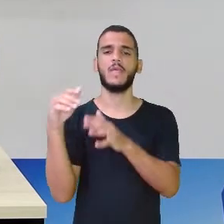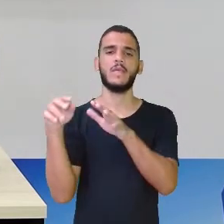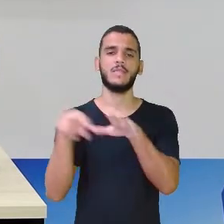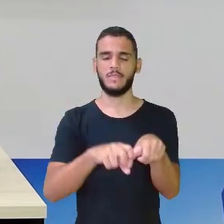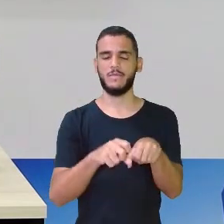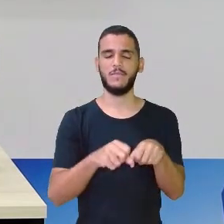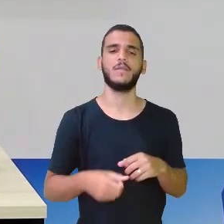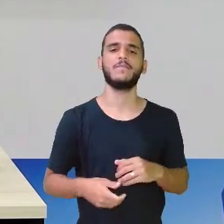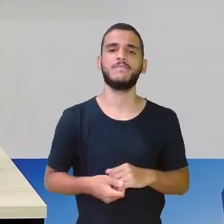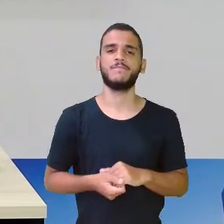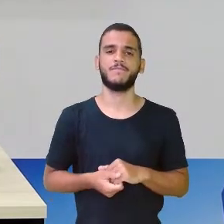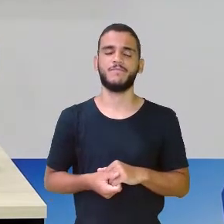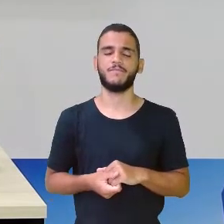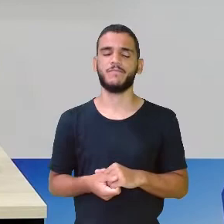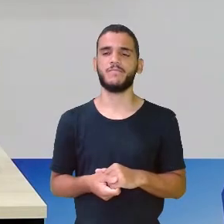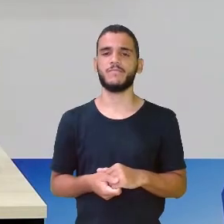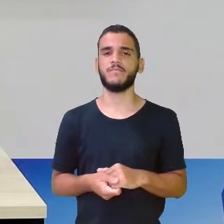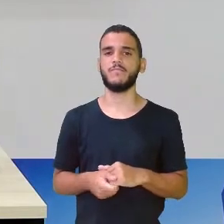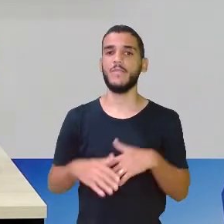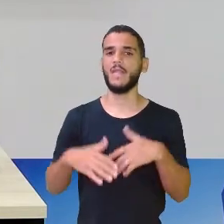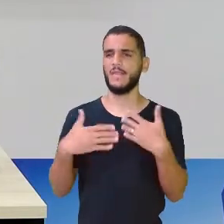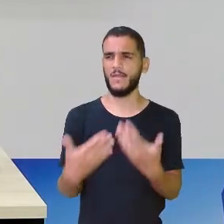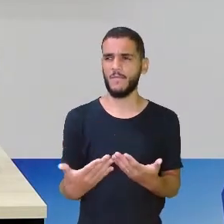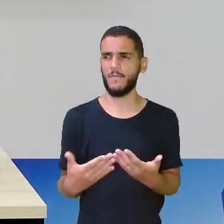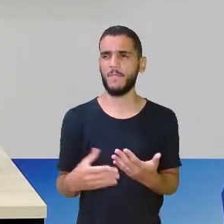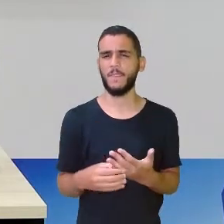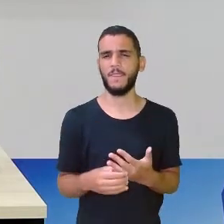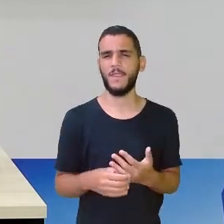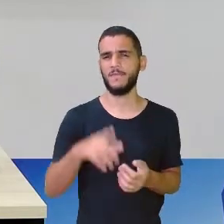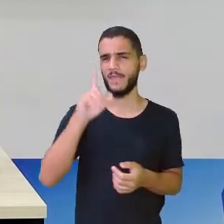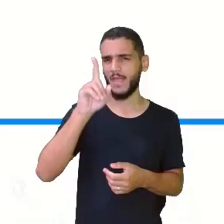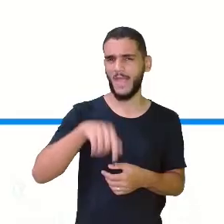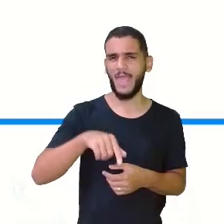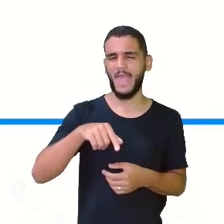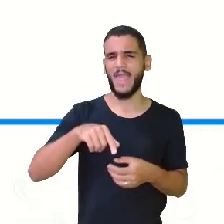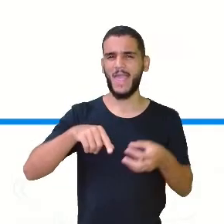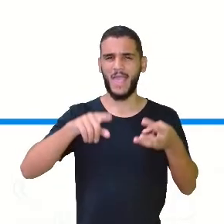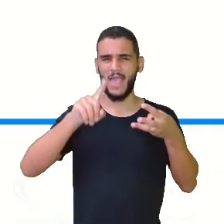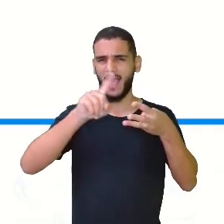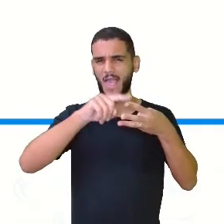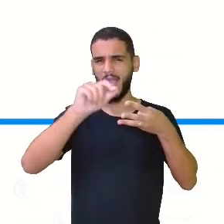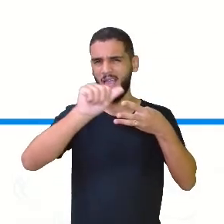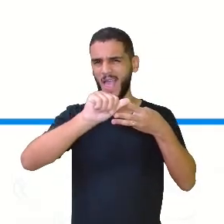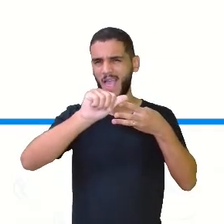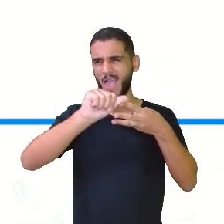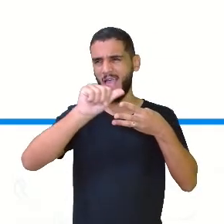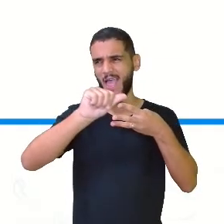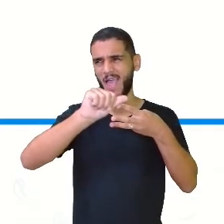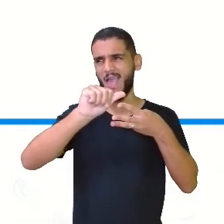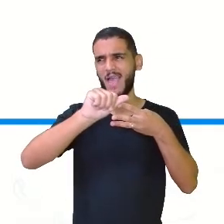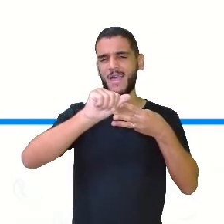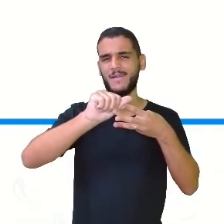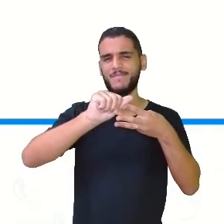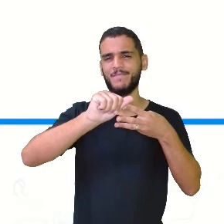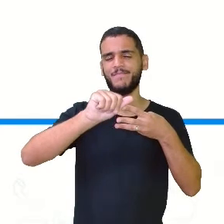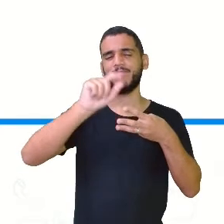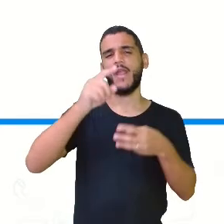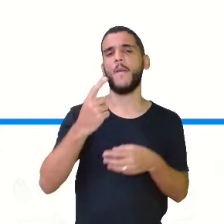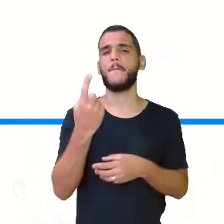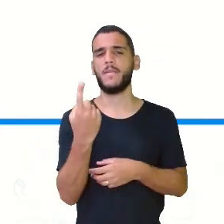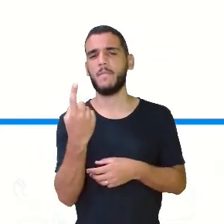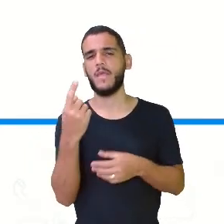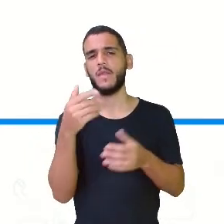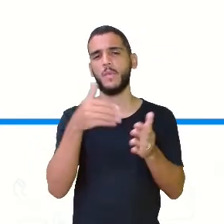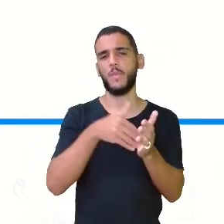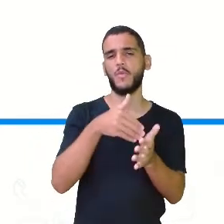semana. E aí, será que é essa letra A? Será que o primeiro e o último dia da